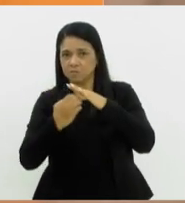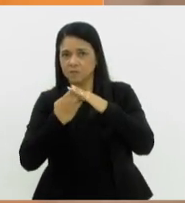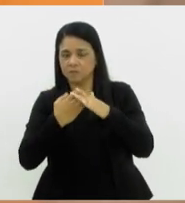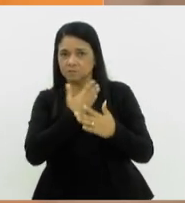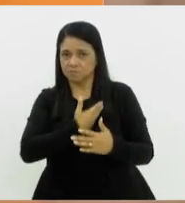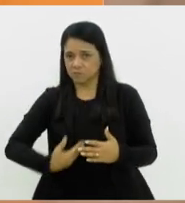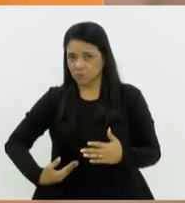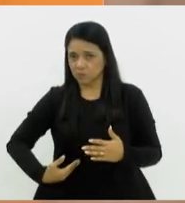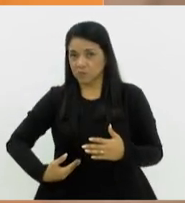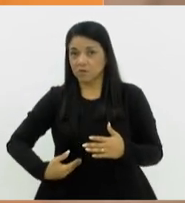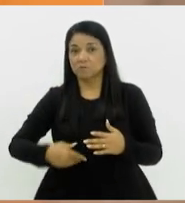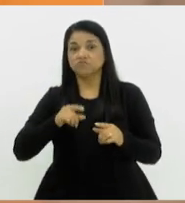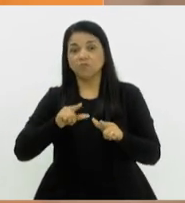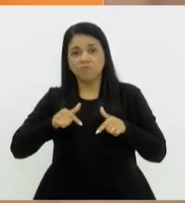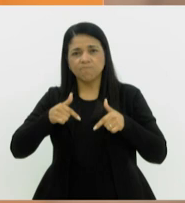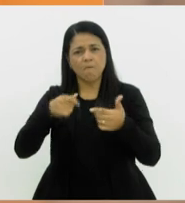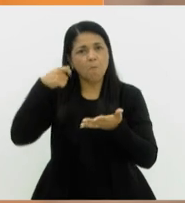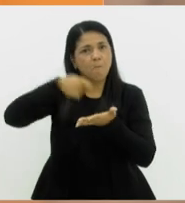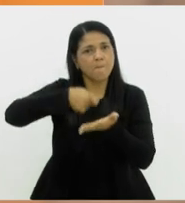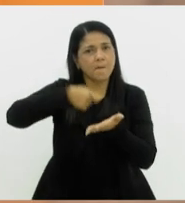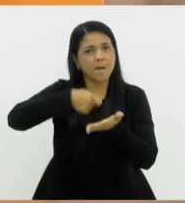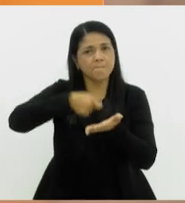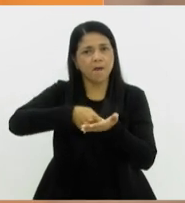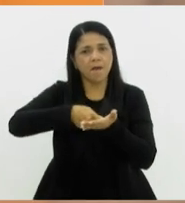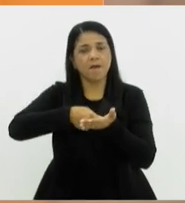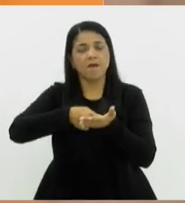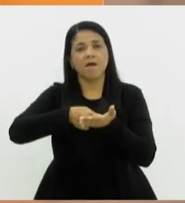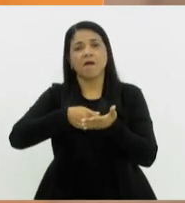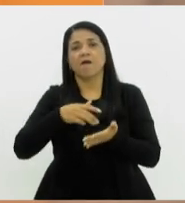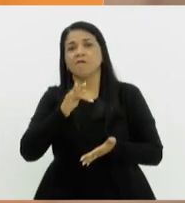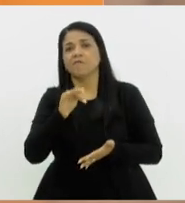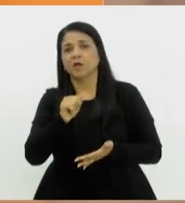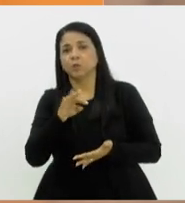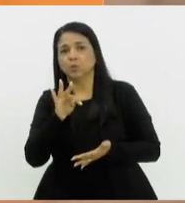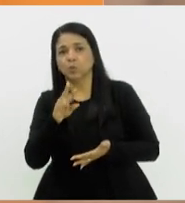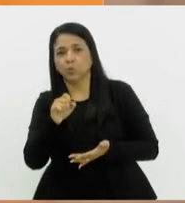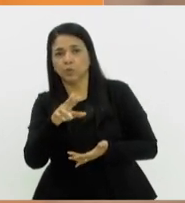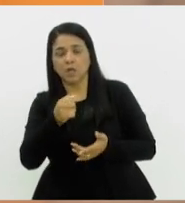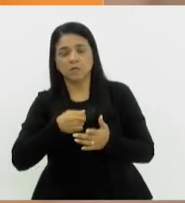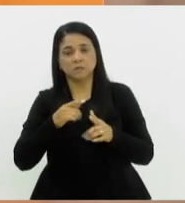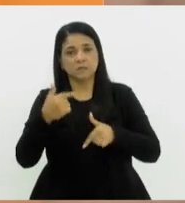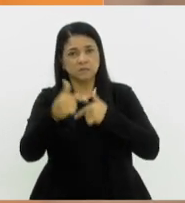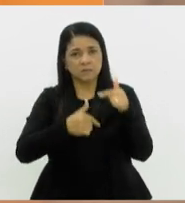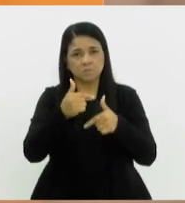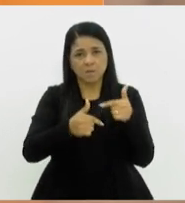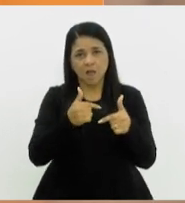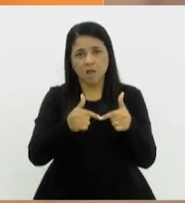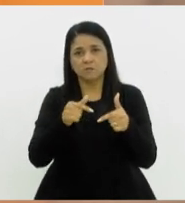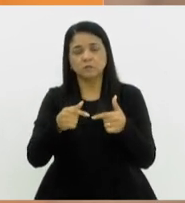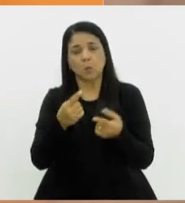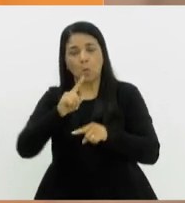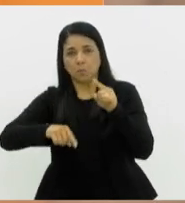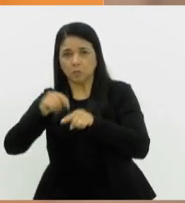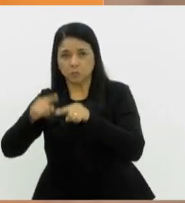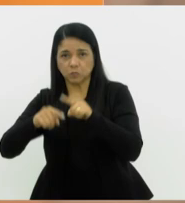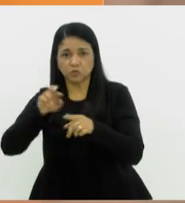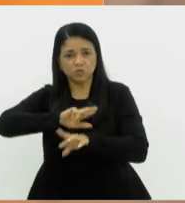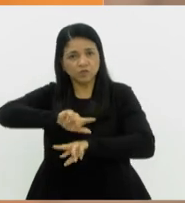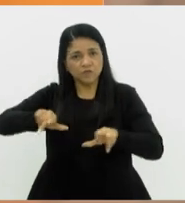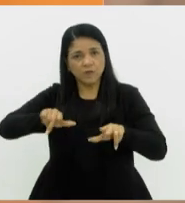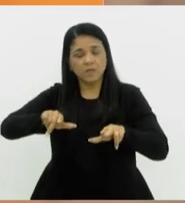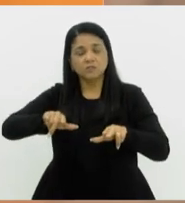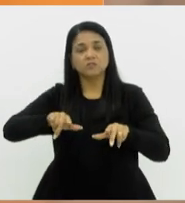públicos de efetuarem cobranças nas faturas referentes a serviços ou produtos que forem diferentes do